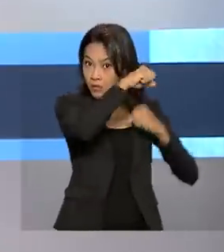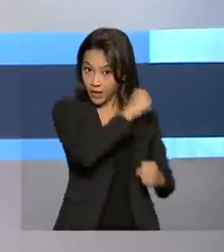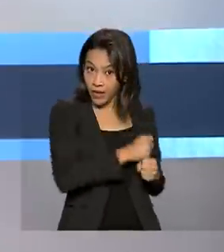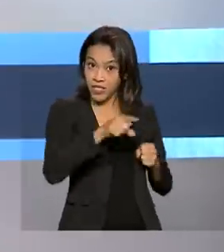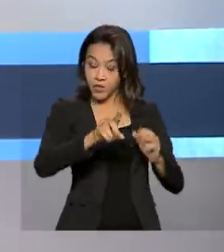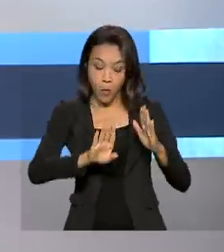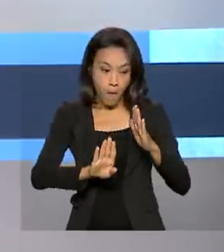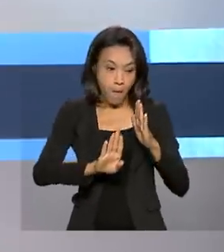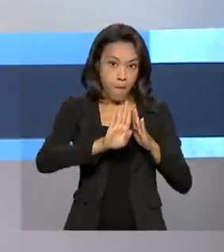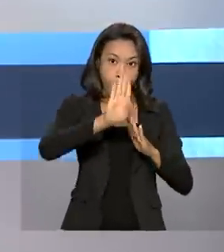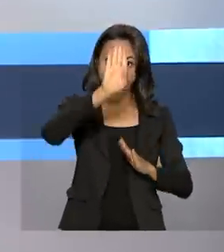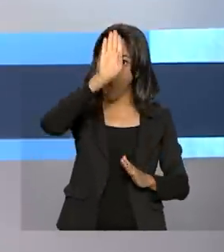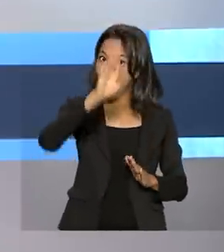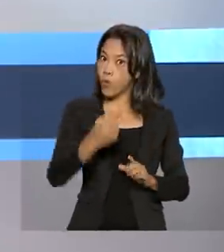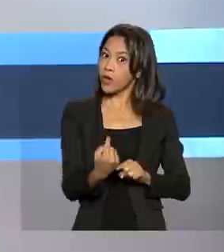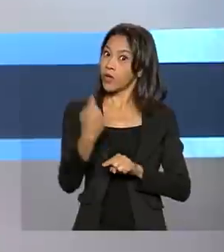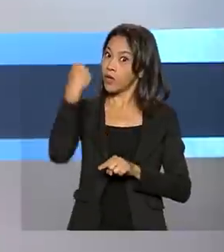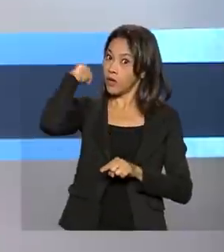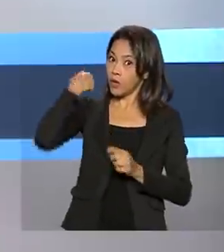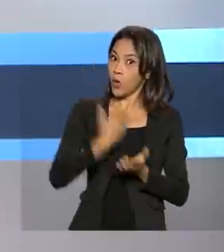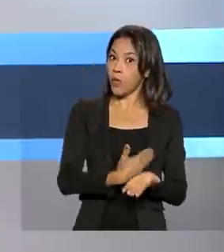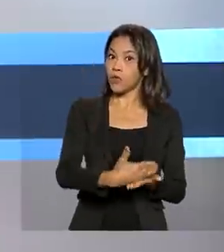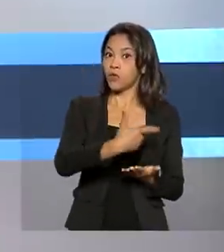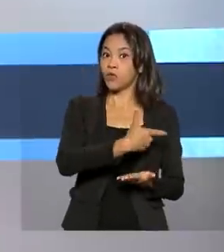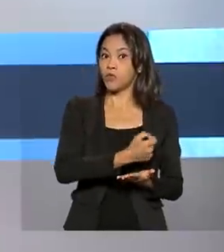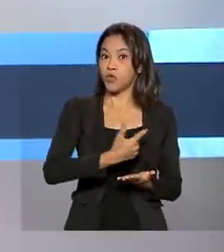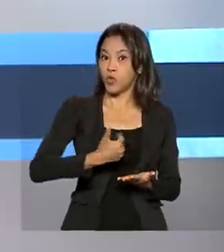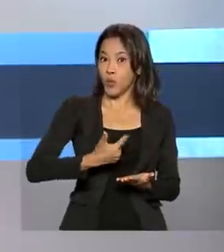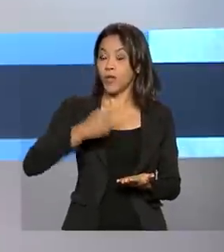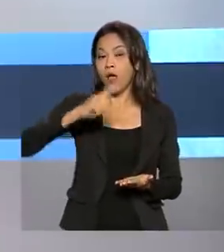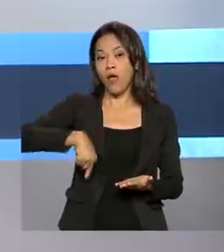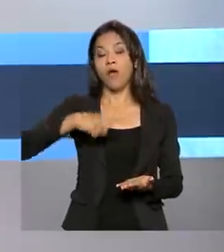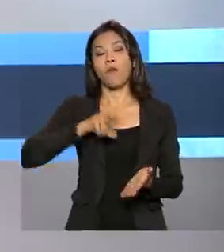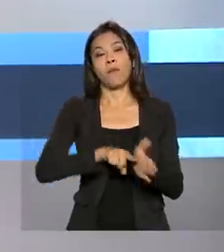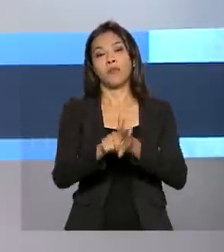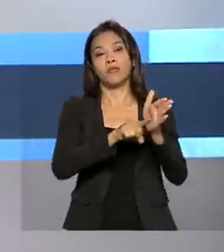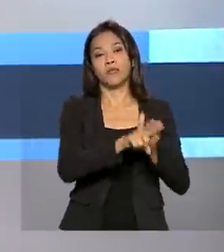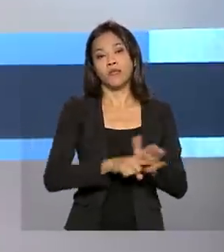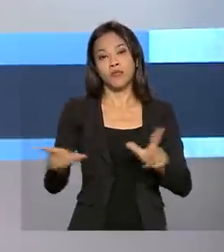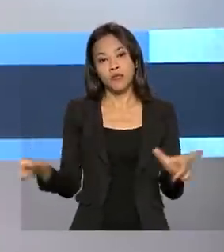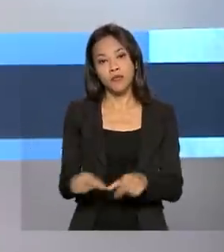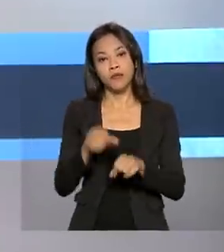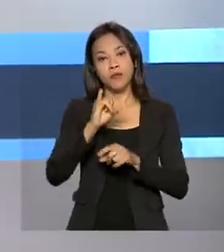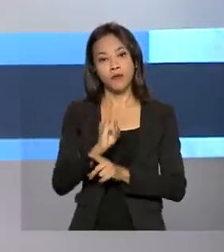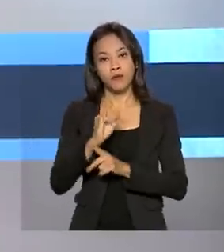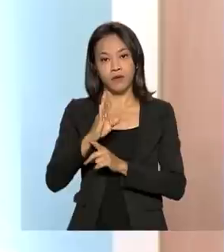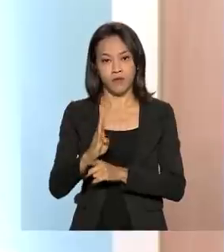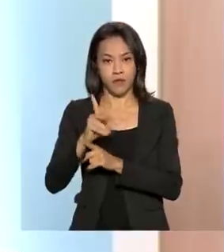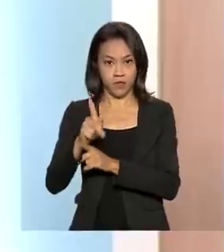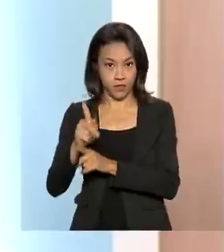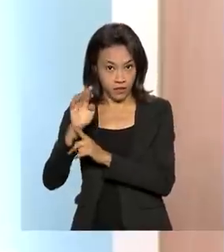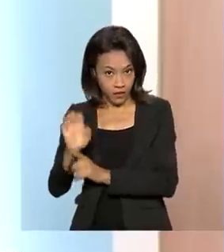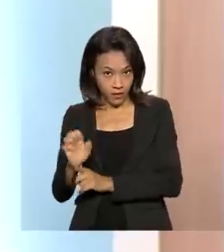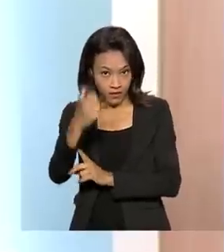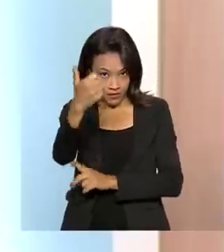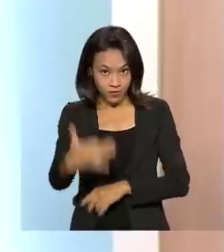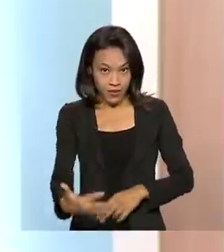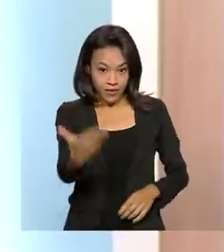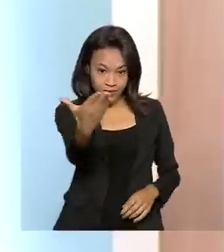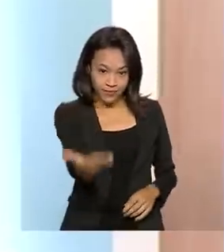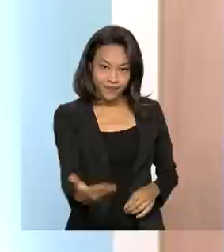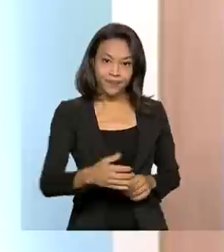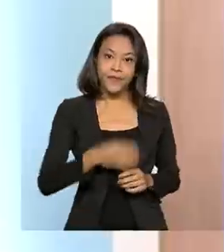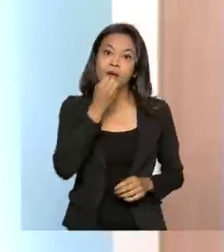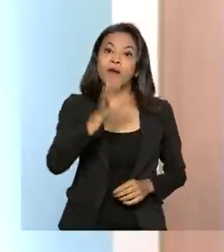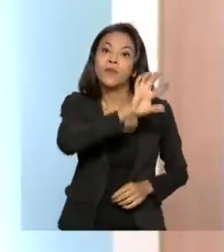série histórica, que começou em 2012. A pesquisa é do IBGE e quem comenta é Ricardo Caldas. Bom dia, bom dia